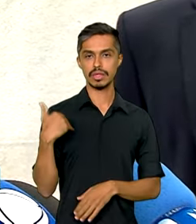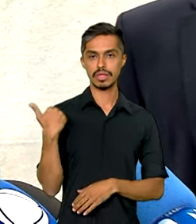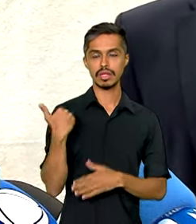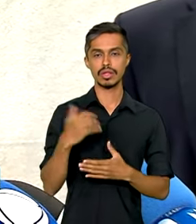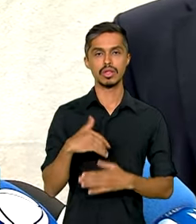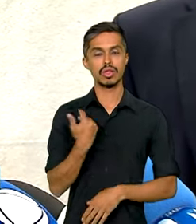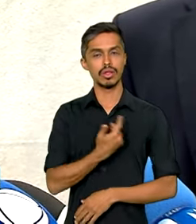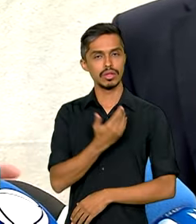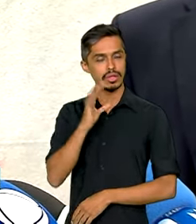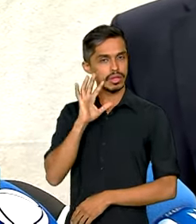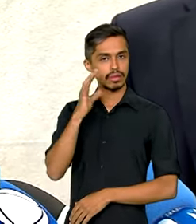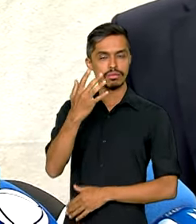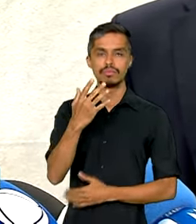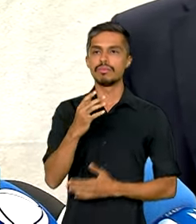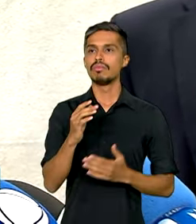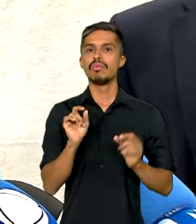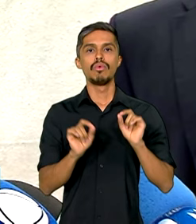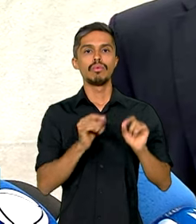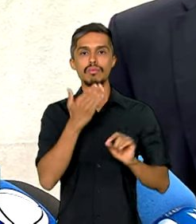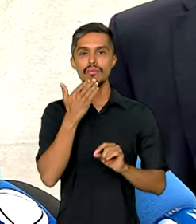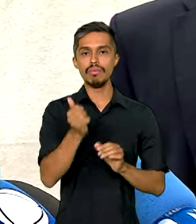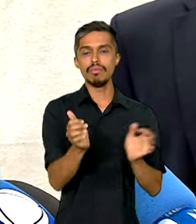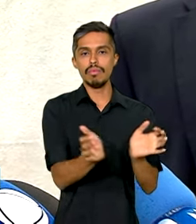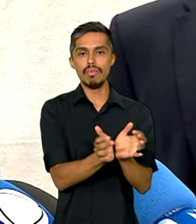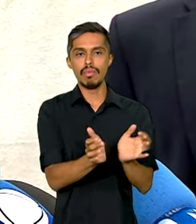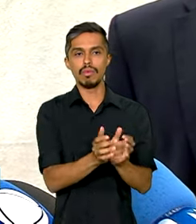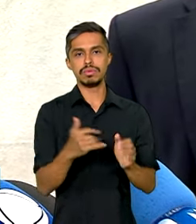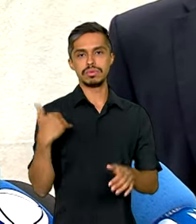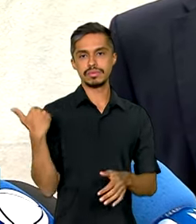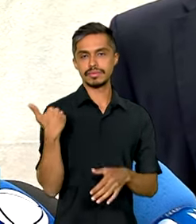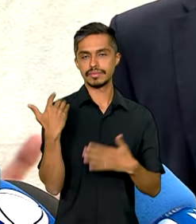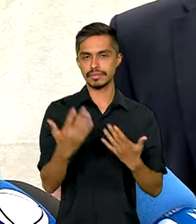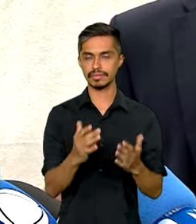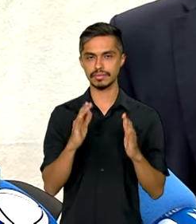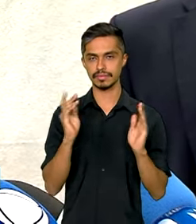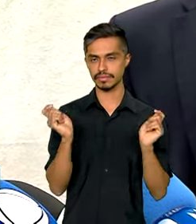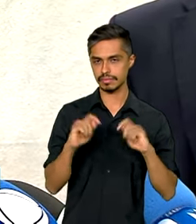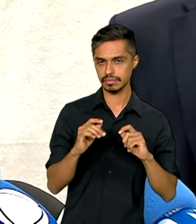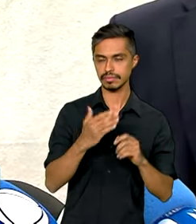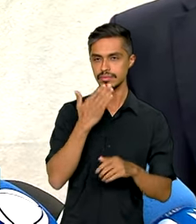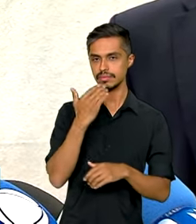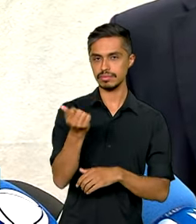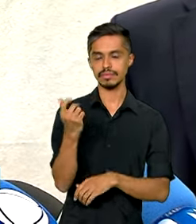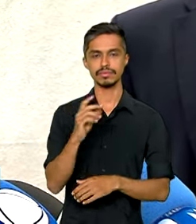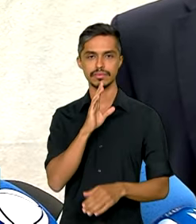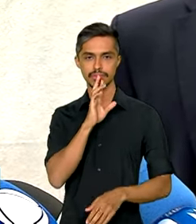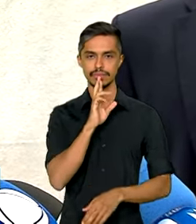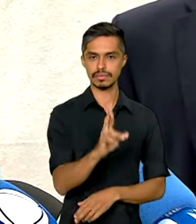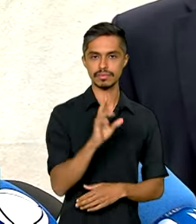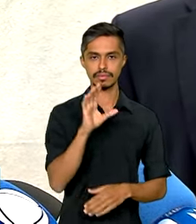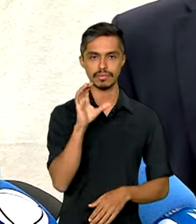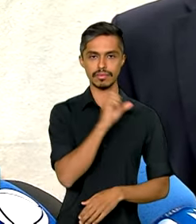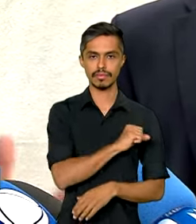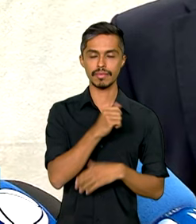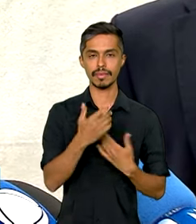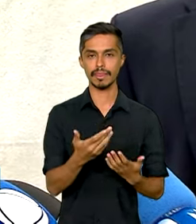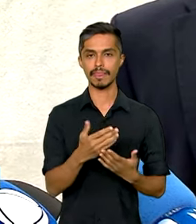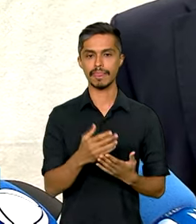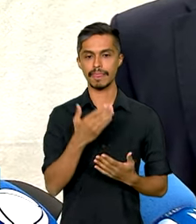decidir qual é a melhor grupo etário a se vacinar e atingir o melhor resultado, que seja tanto